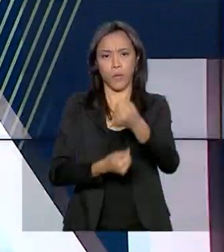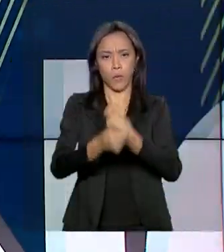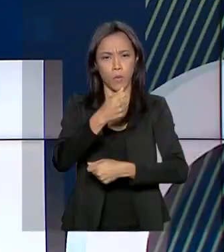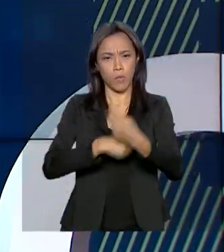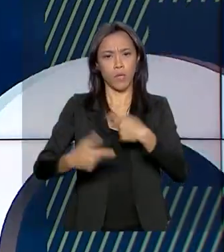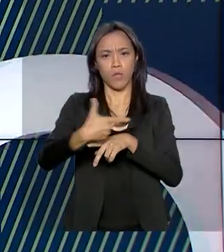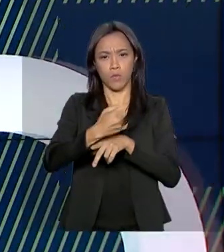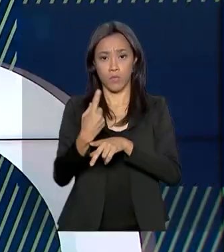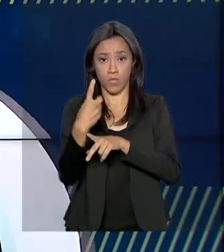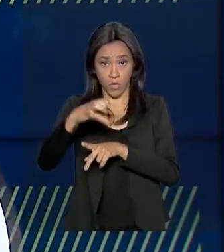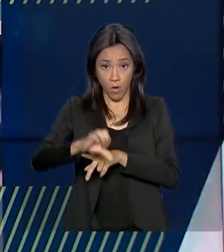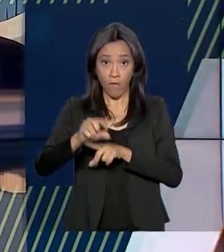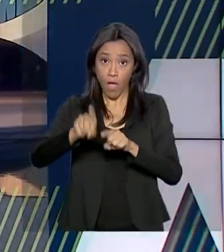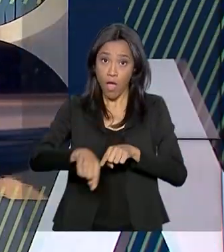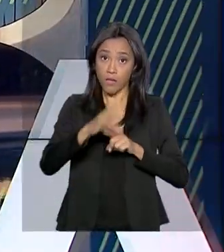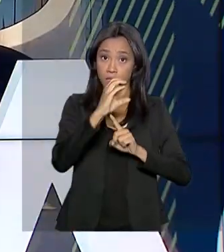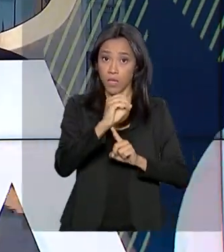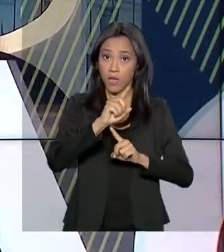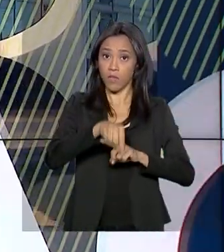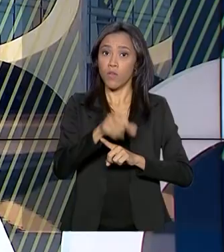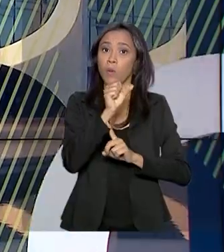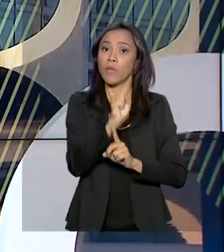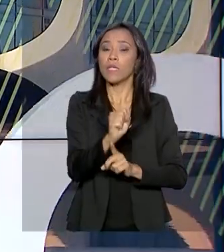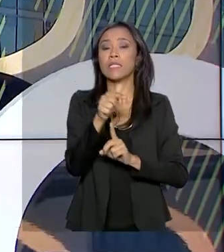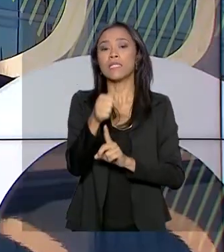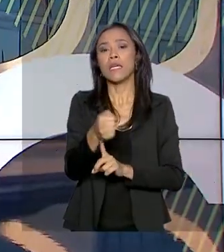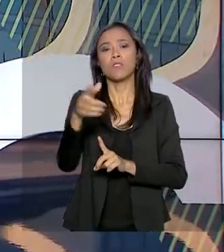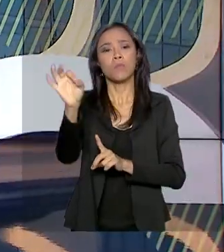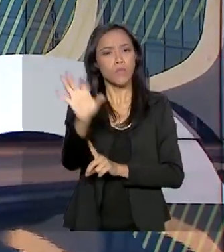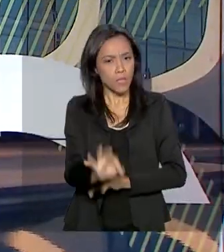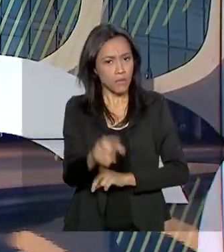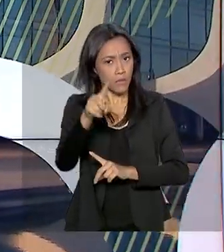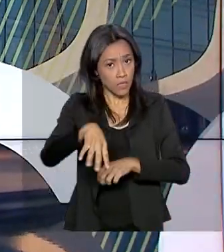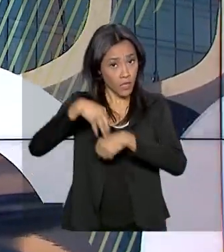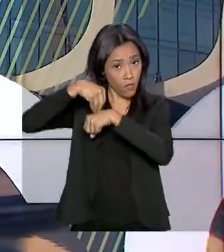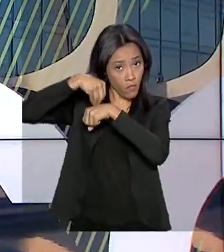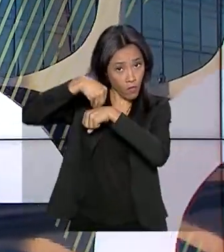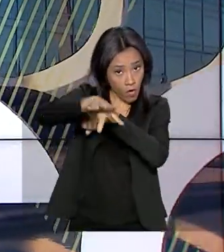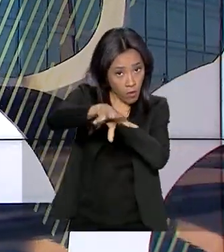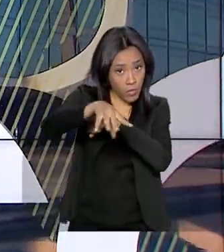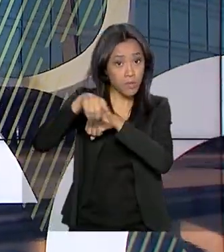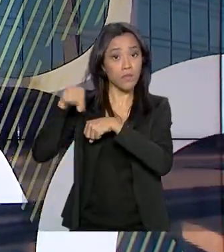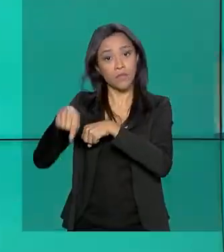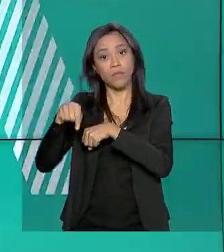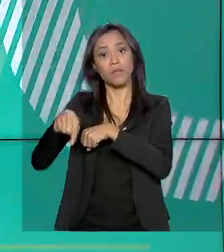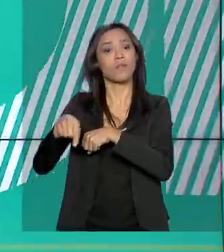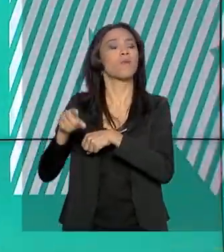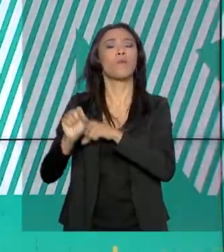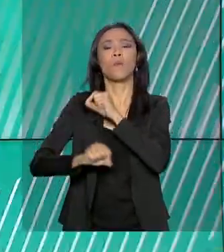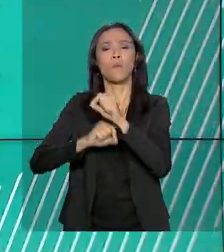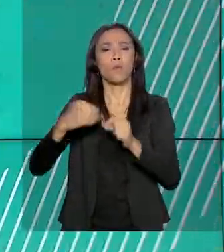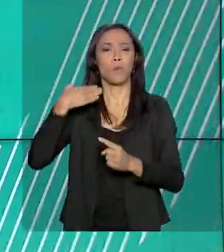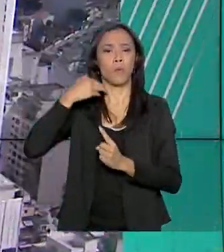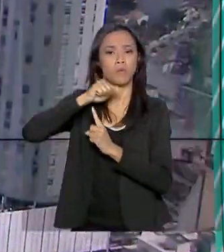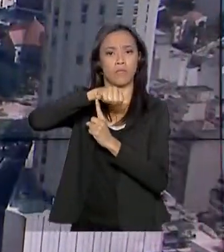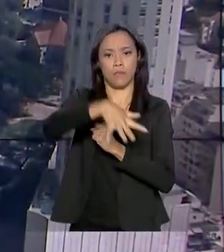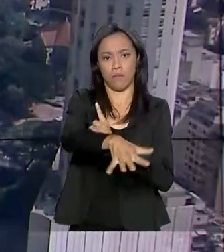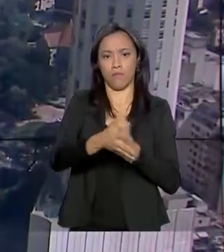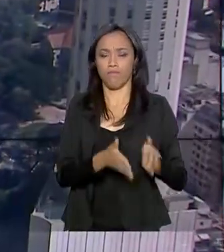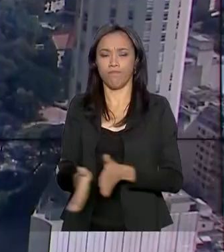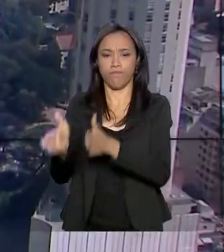segue em 0,87%, conforme o boletim Focus divulgado na manhã desta segunda-feira pelo Banco Central.